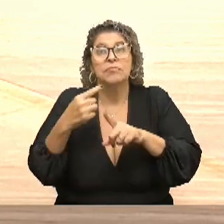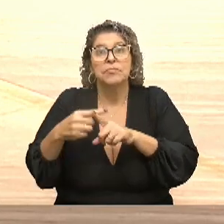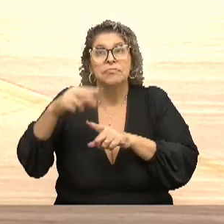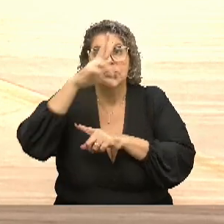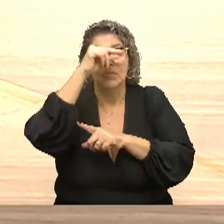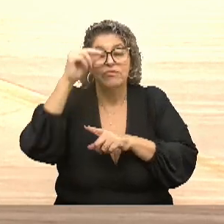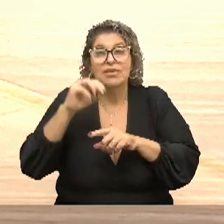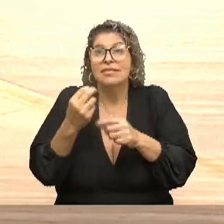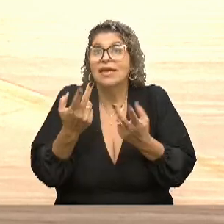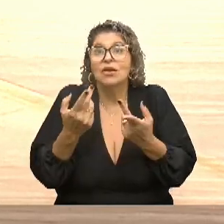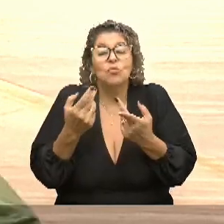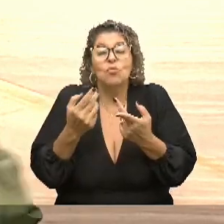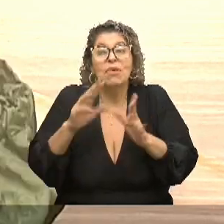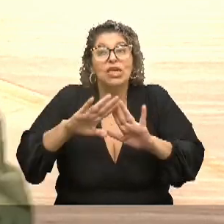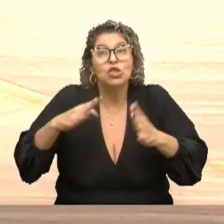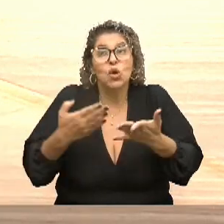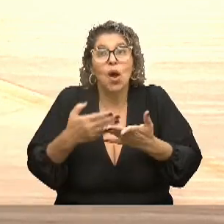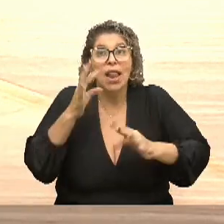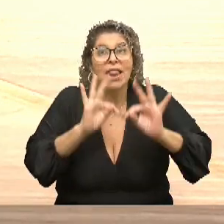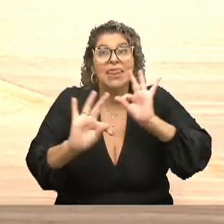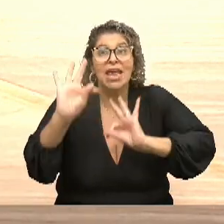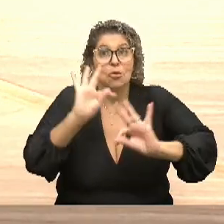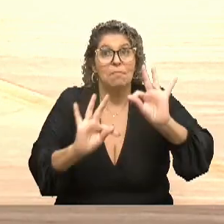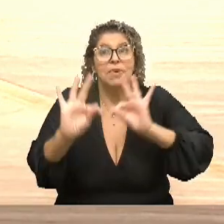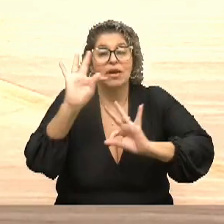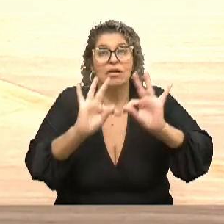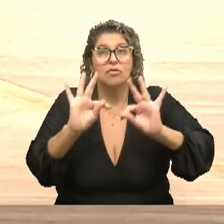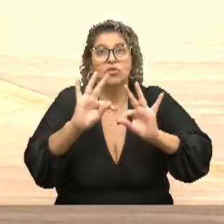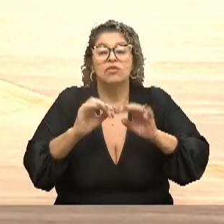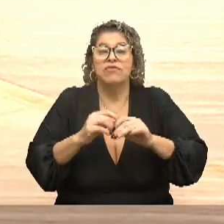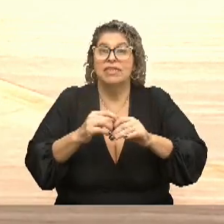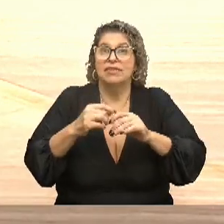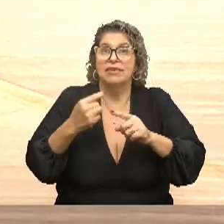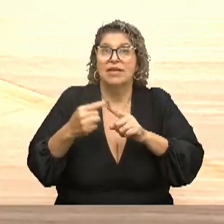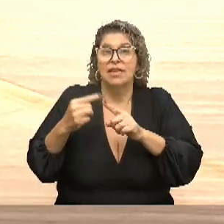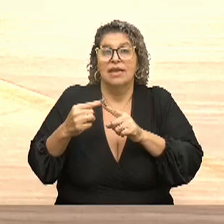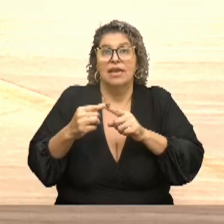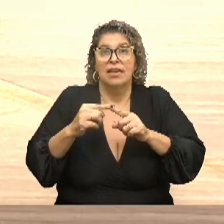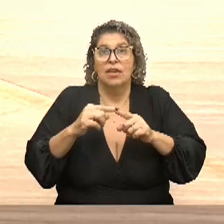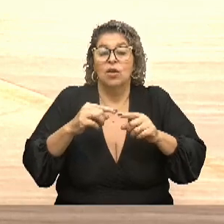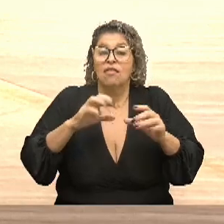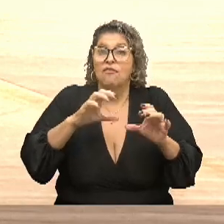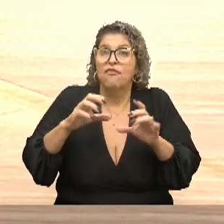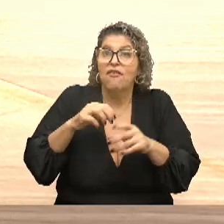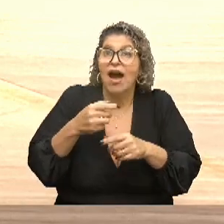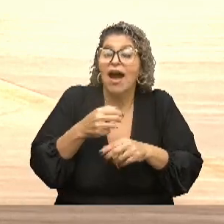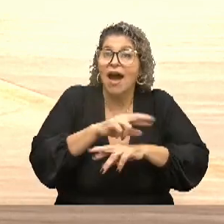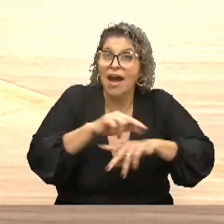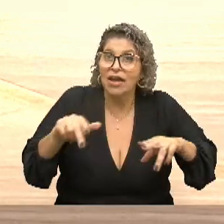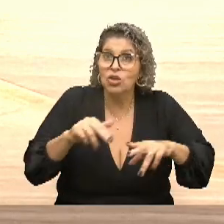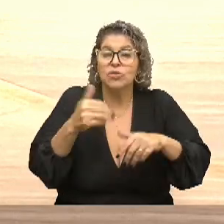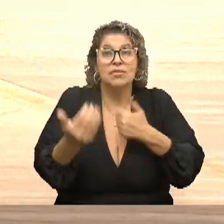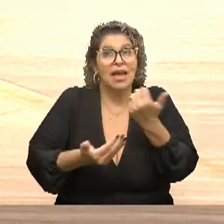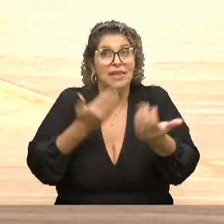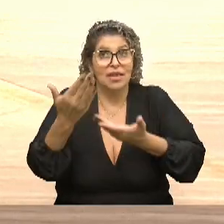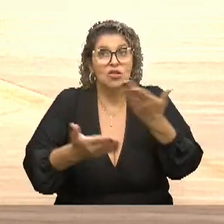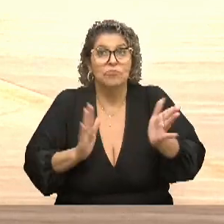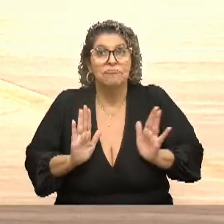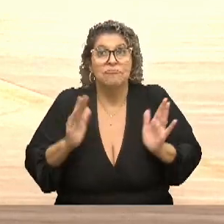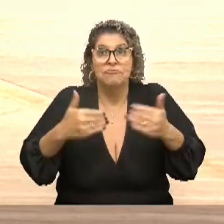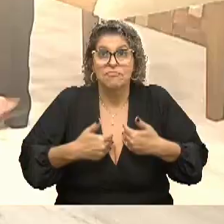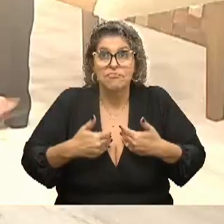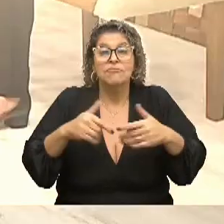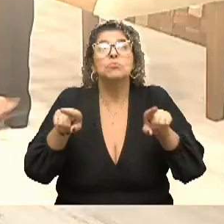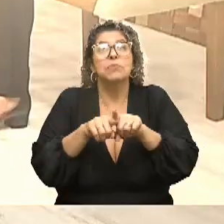terapêutica que vai dar toda essa gama de tratamentos e atendimentos para o autista e suas